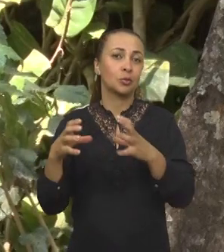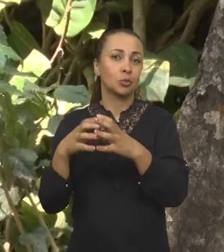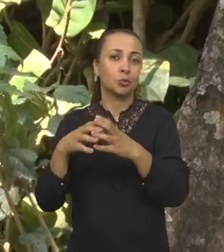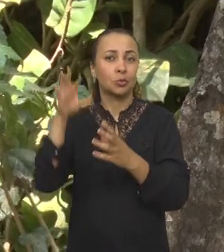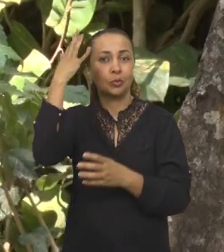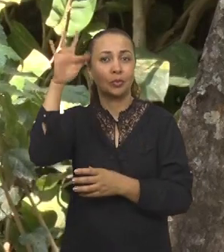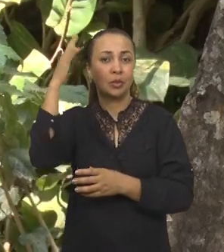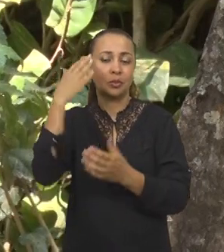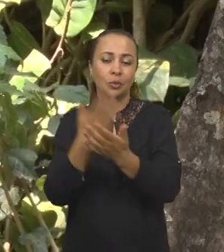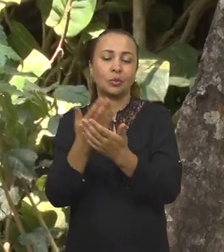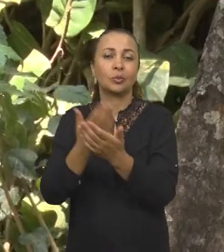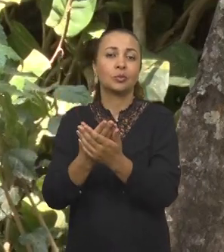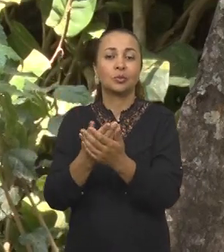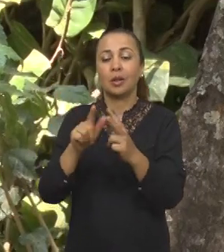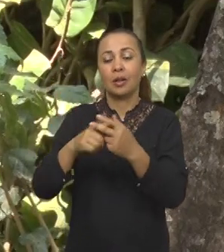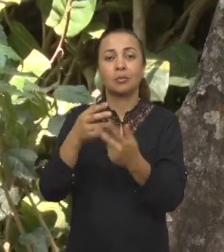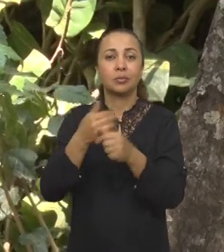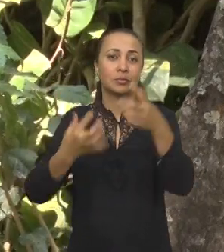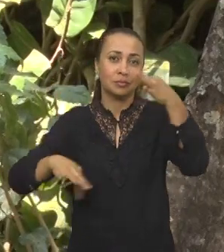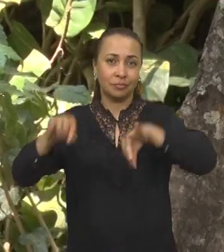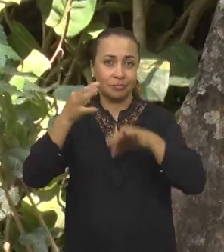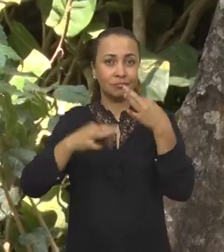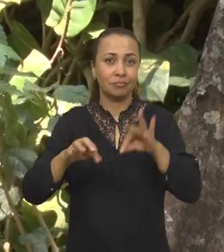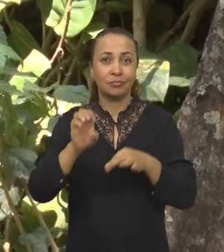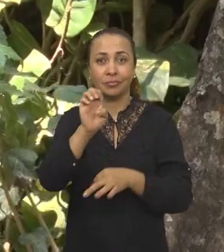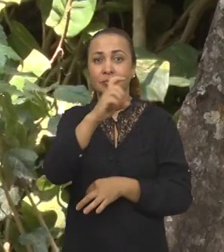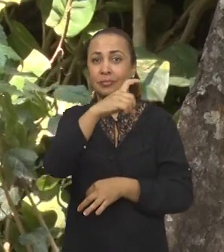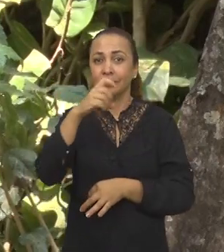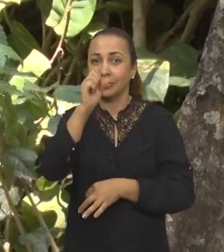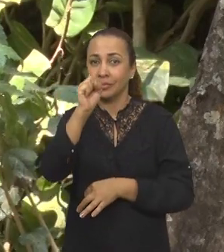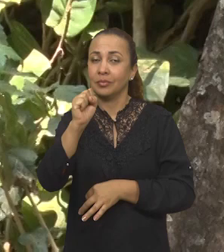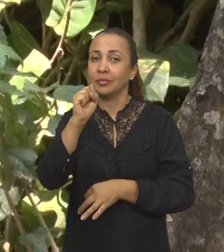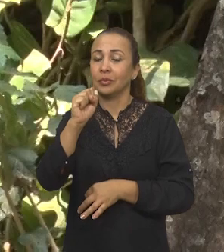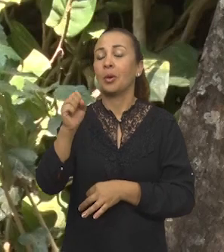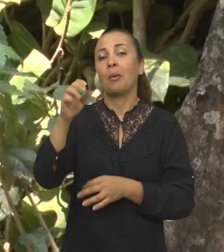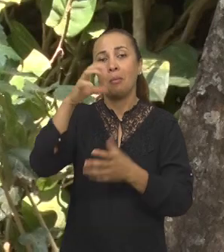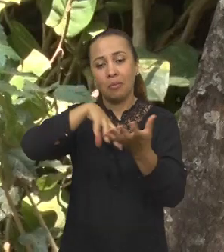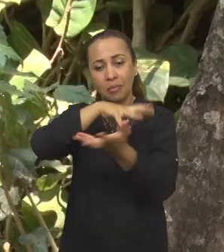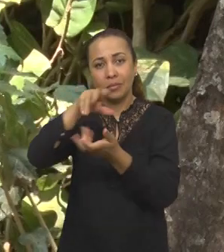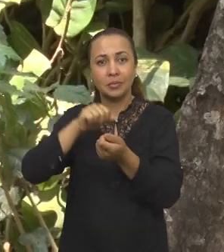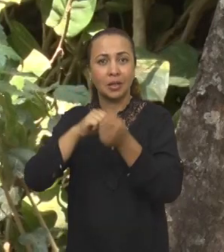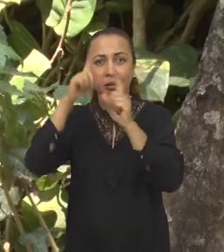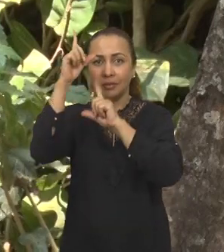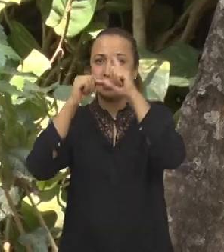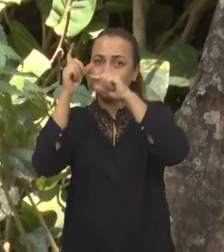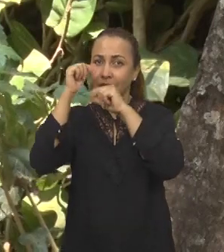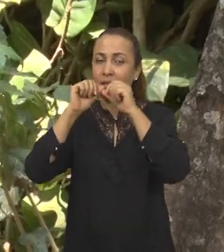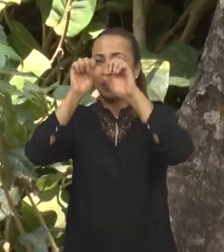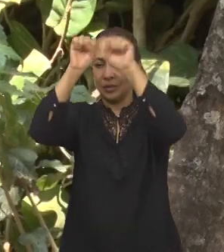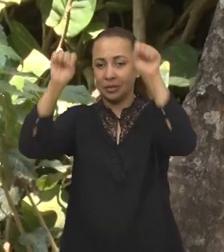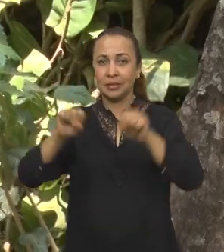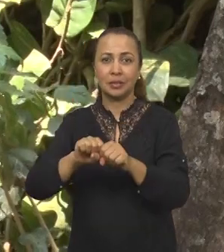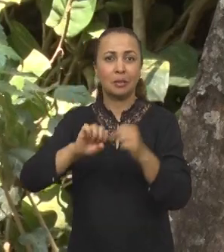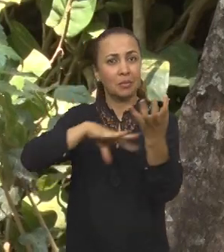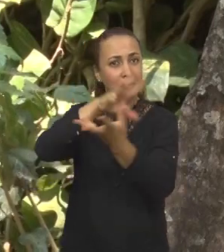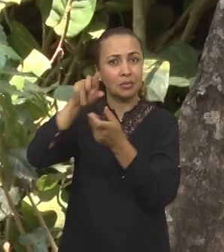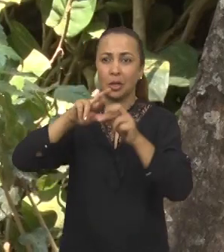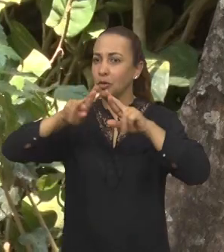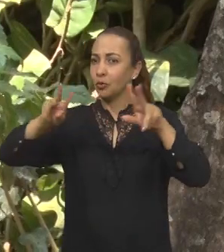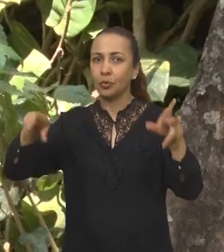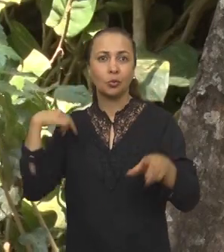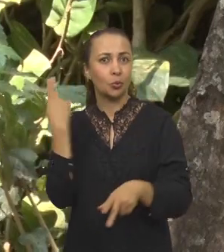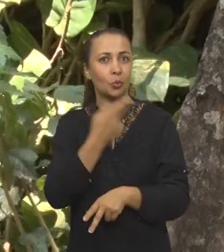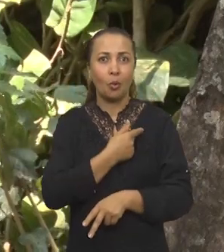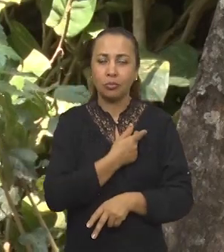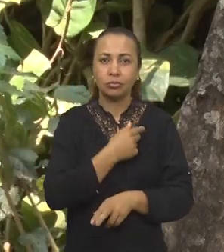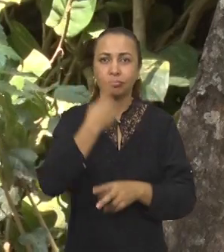Física estudam as propriedades químicas dos exoplanetas, que orbitam estrelas pertencentes a um sistema planetário diferente